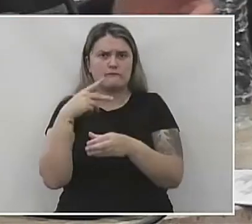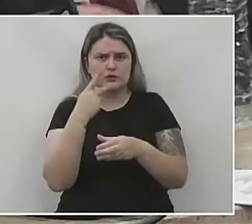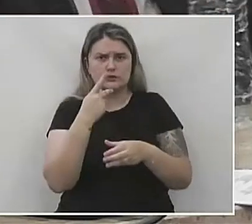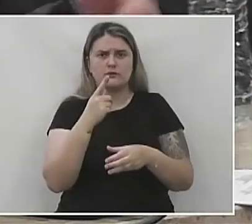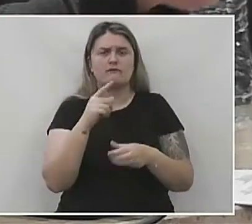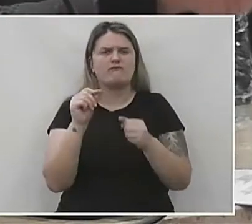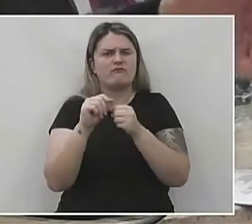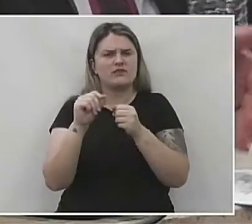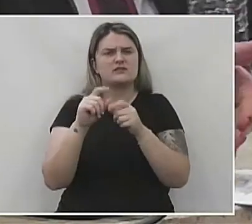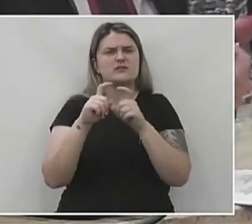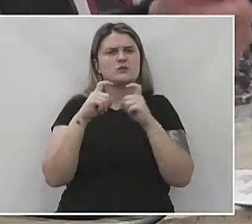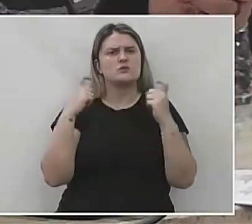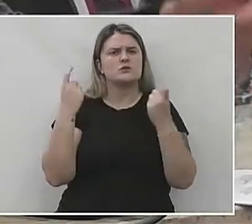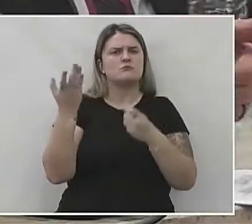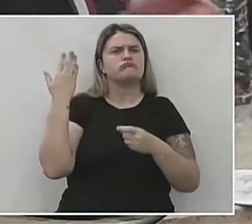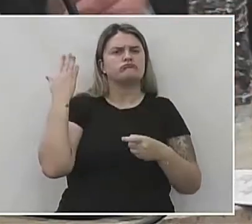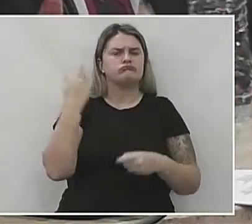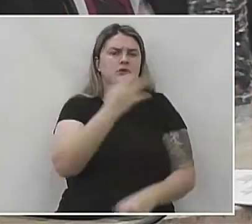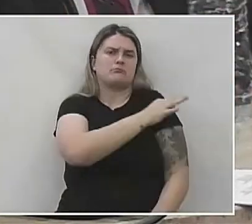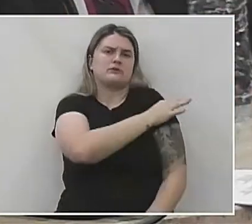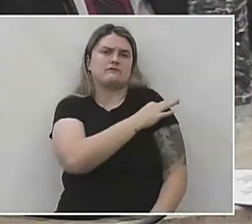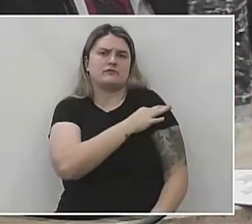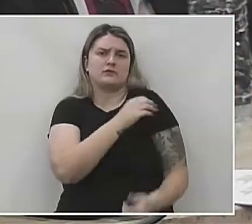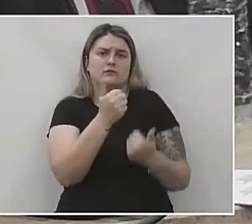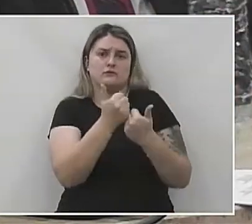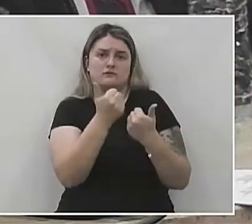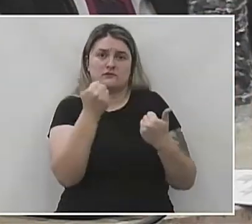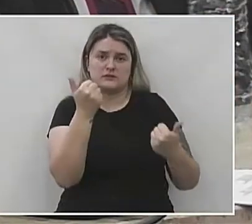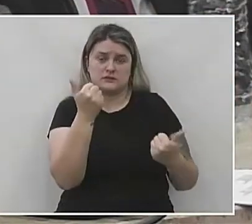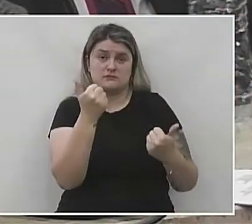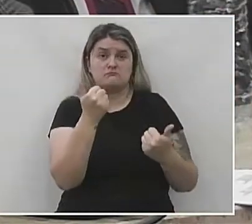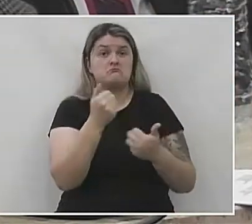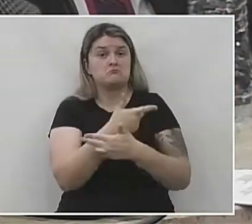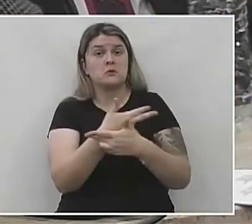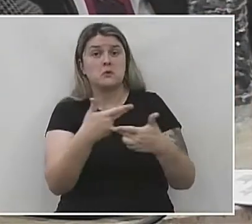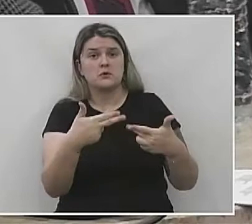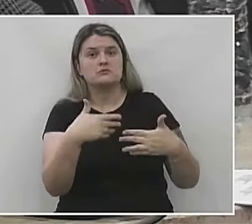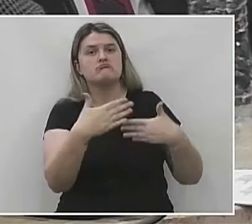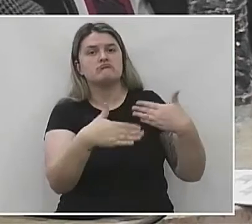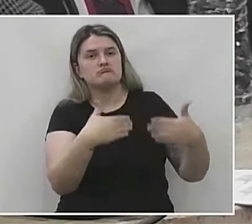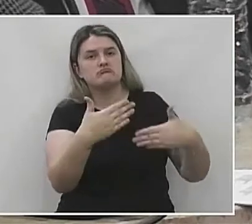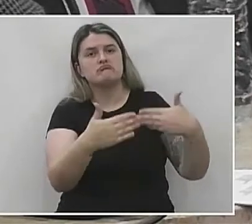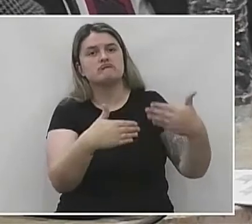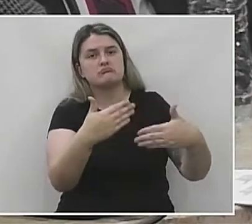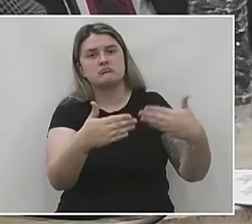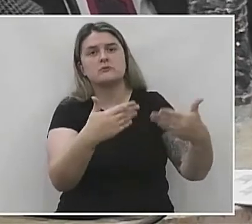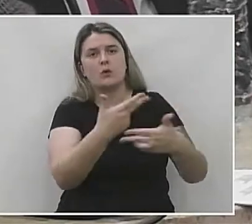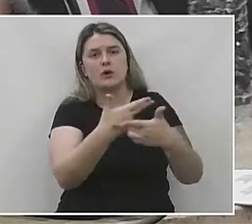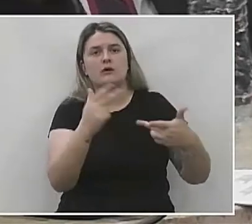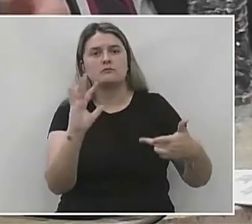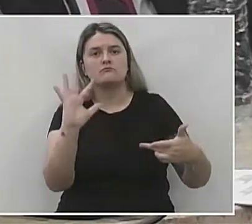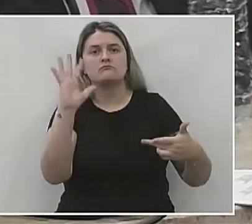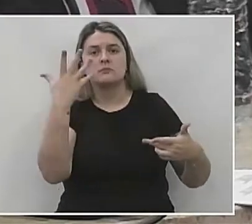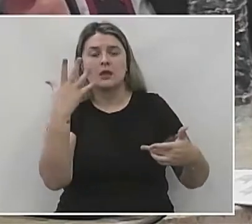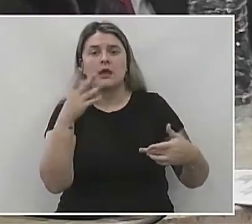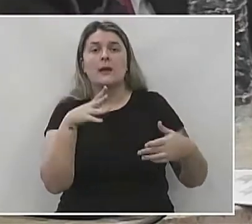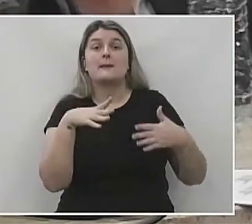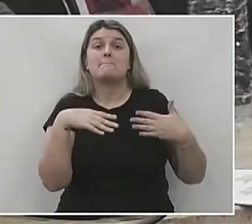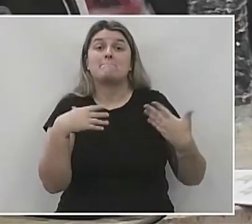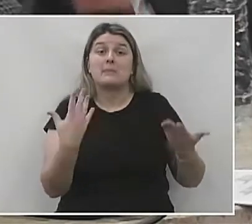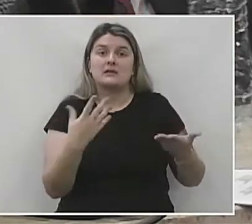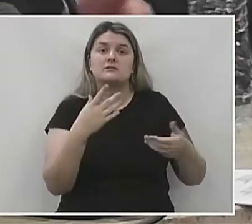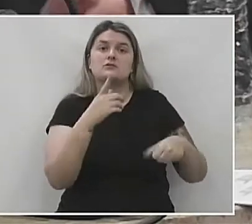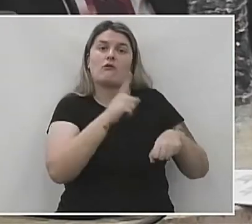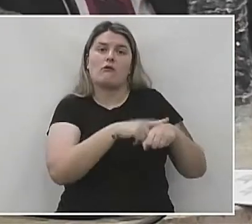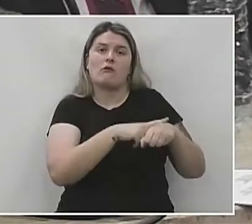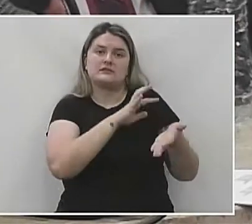que eles tiveram com o prefeito e o vice-prefeito, as coisas estavam fluindo, o diálogo estava acontecendo, mas toda vez que o